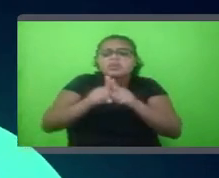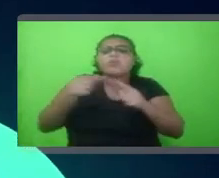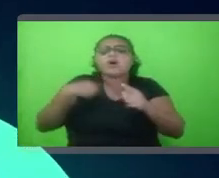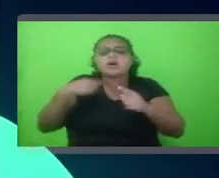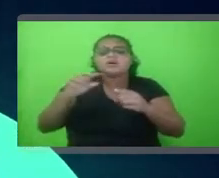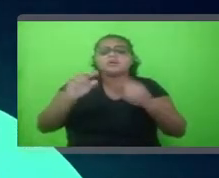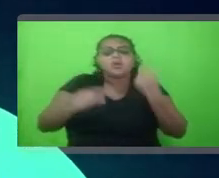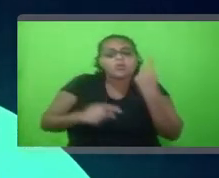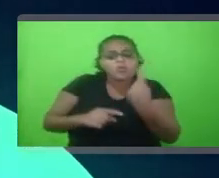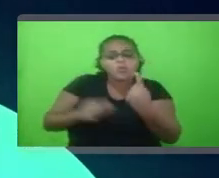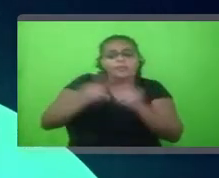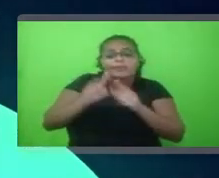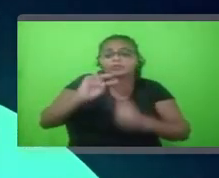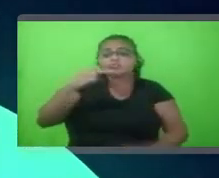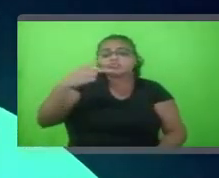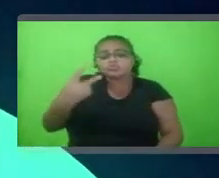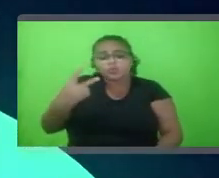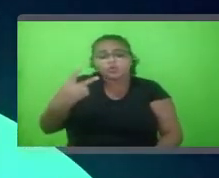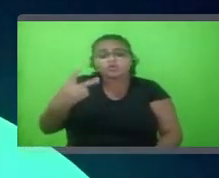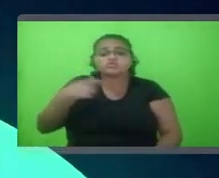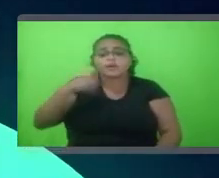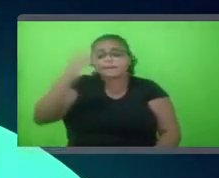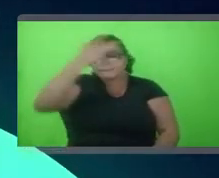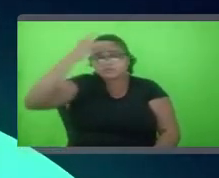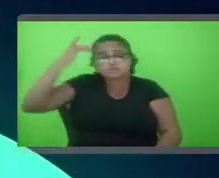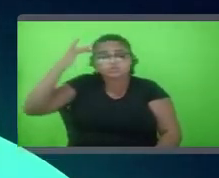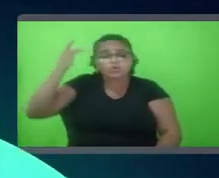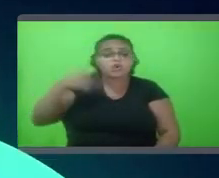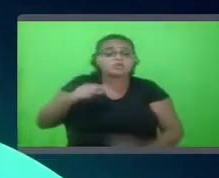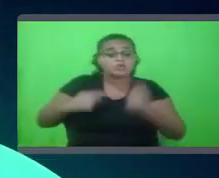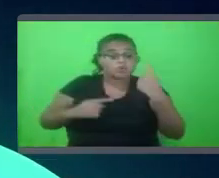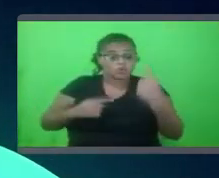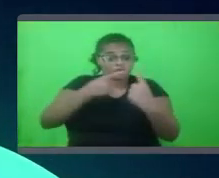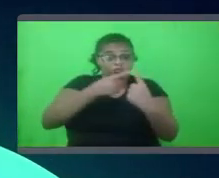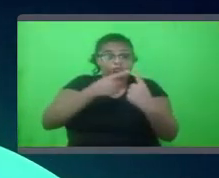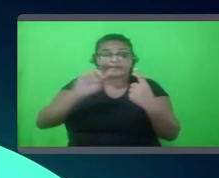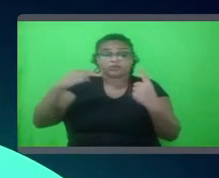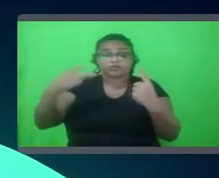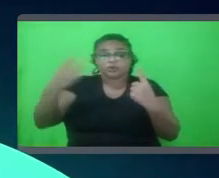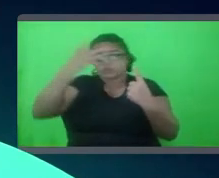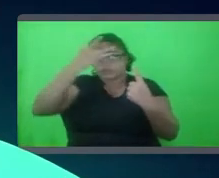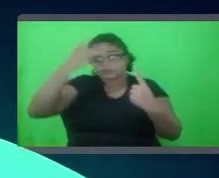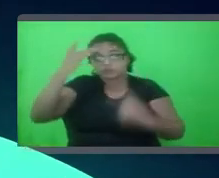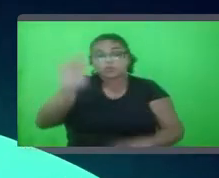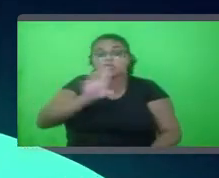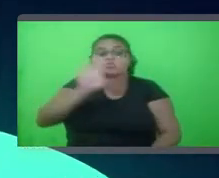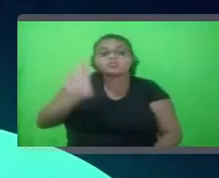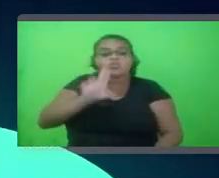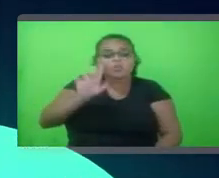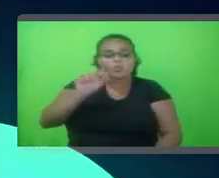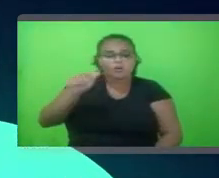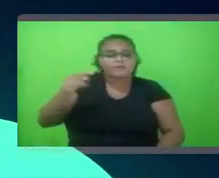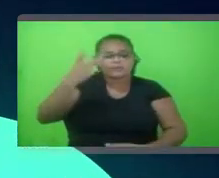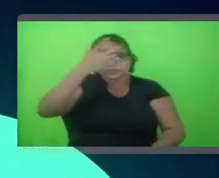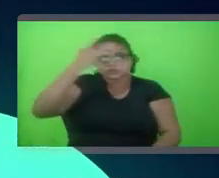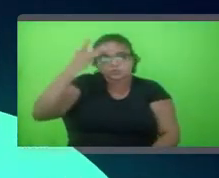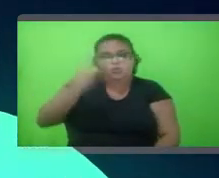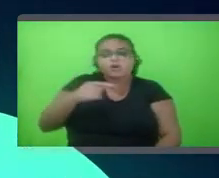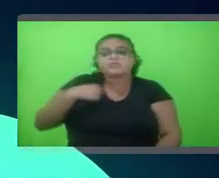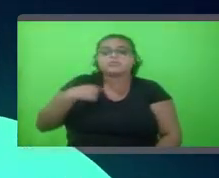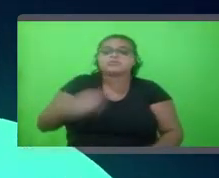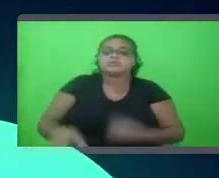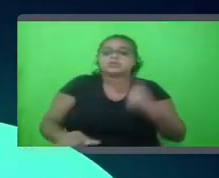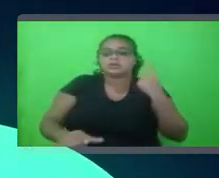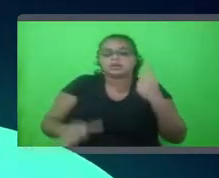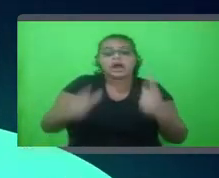usuários. Então, eu dobrei meu número de usuários. Então, realmente fez efeito. Ou você pode ver e falar o contrário. Poxa, eu tinha um usuário, agora eu tenho meio.